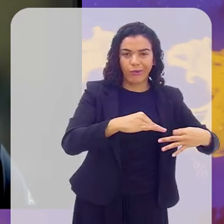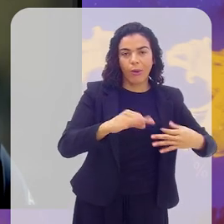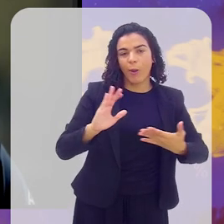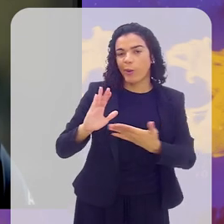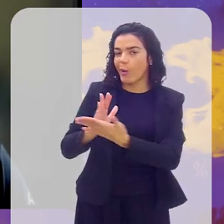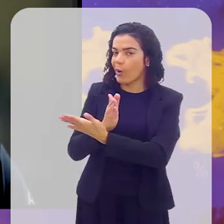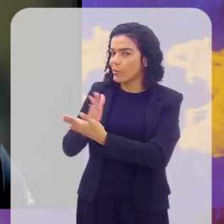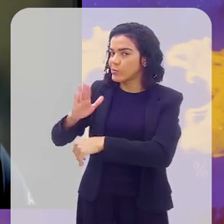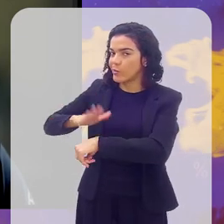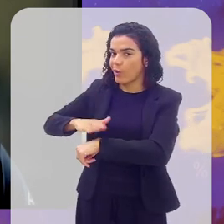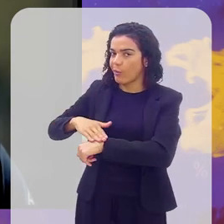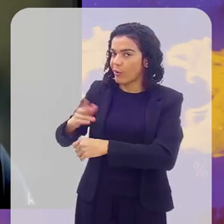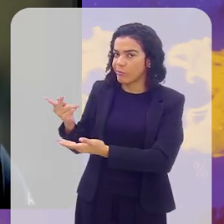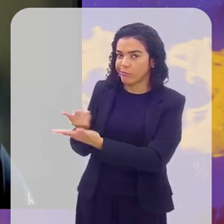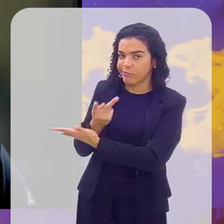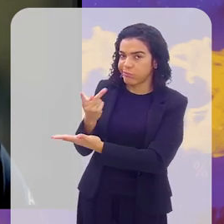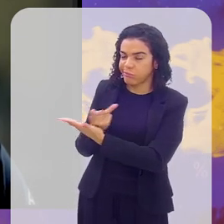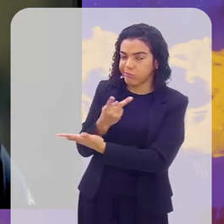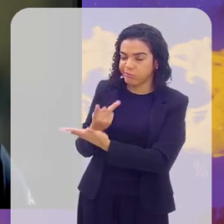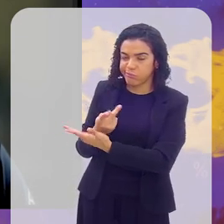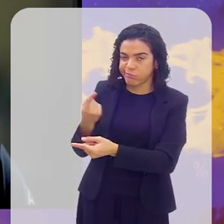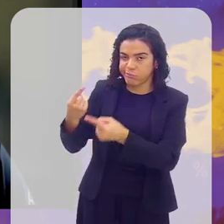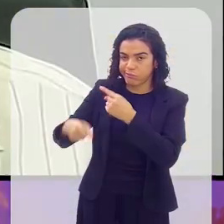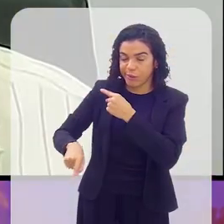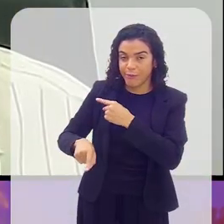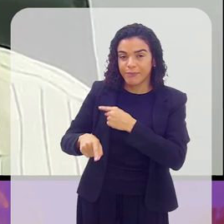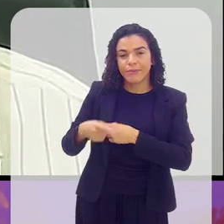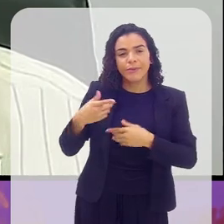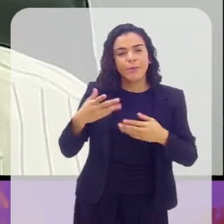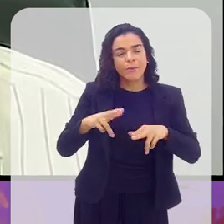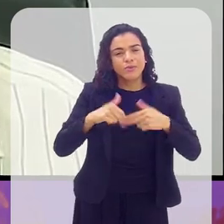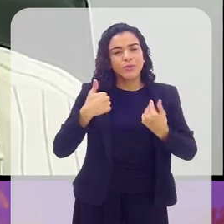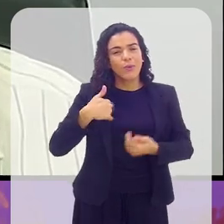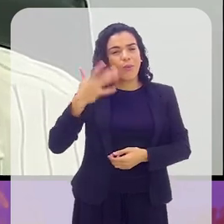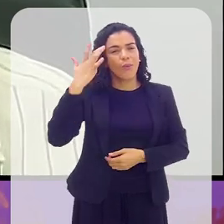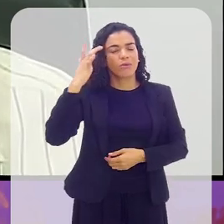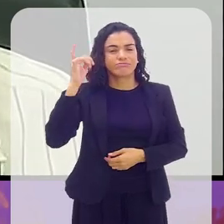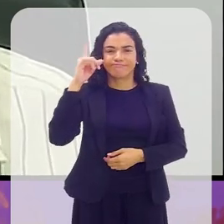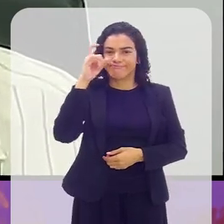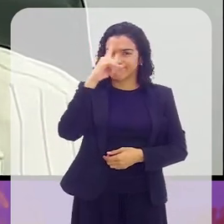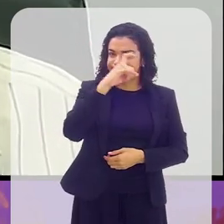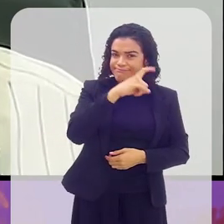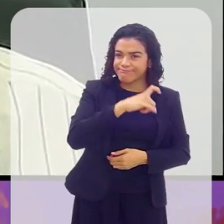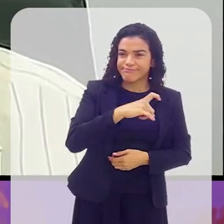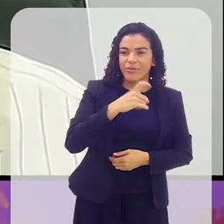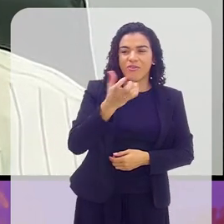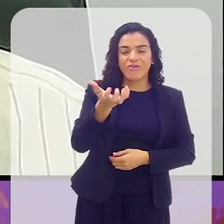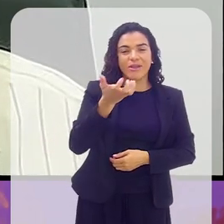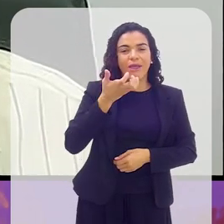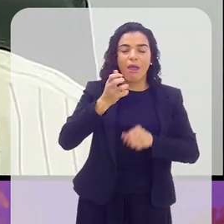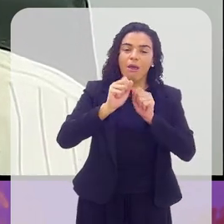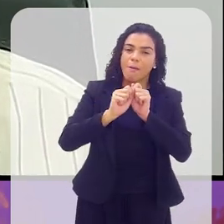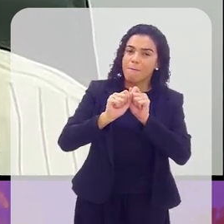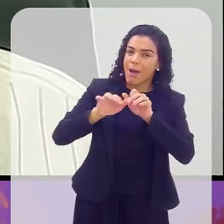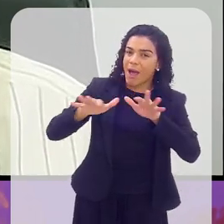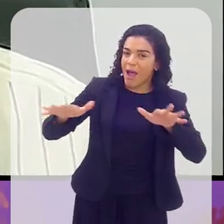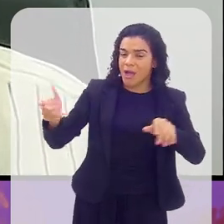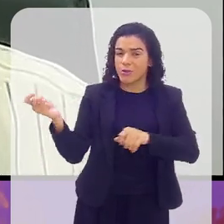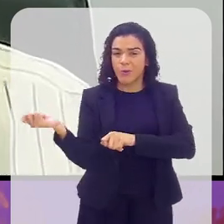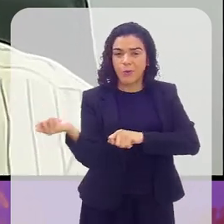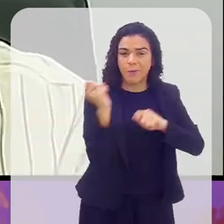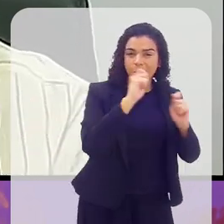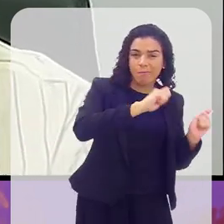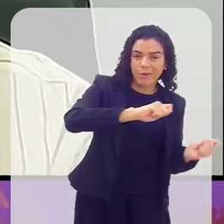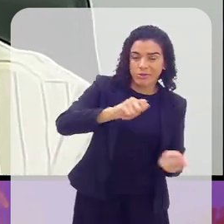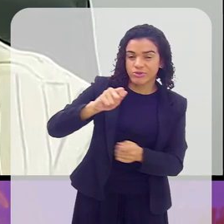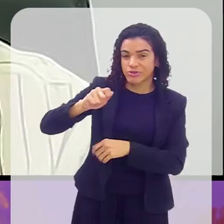momentos dá certo e outros não. Então, eu acho muito difícil que você querer fazer